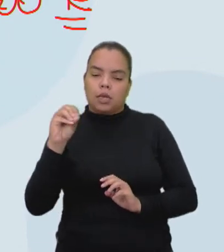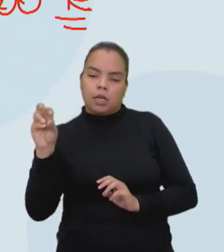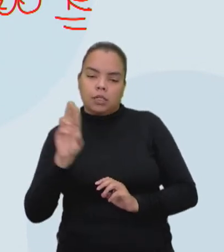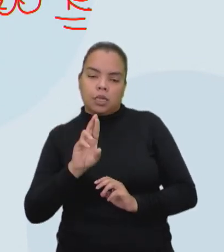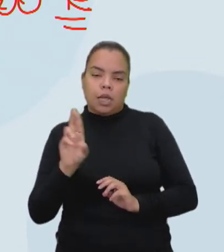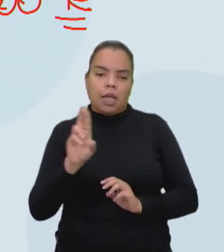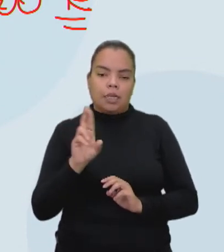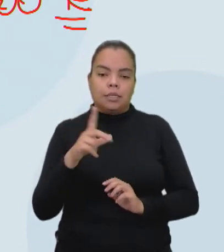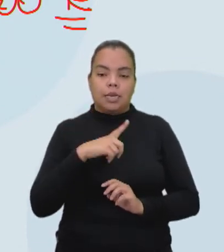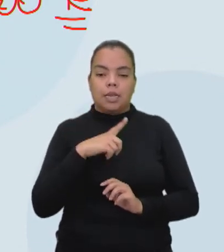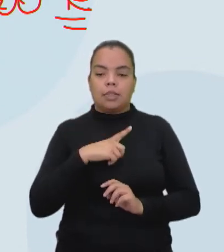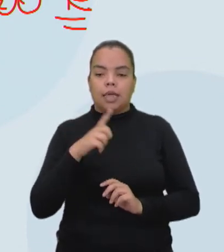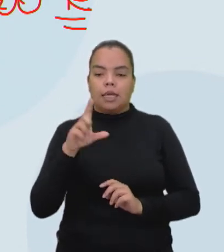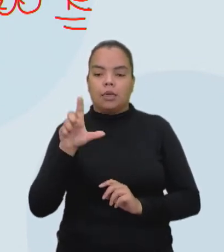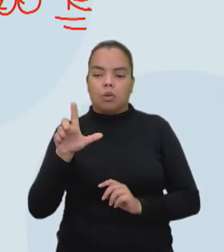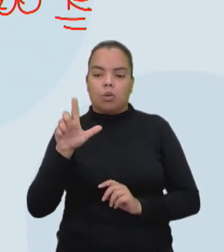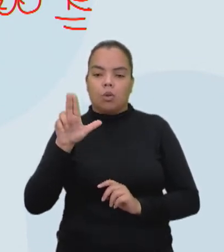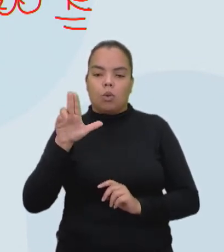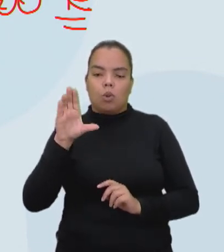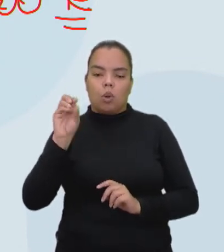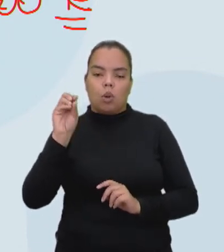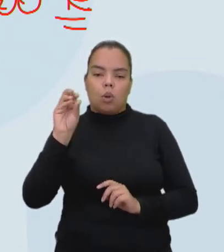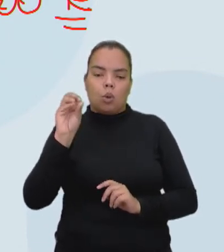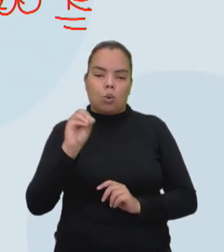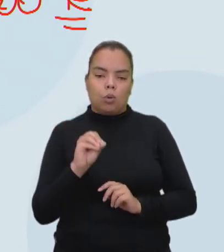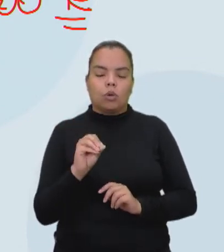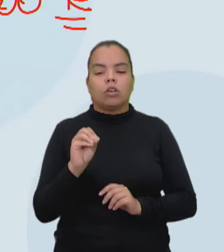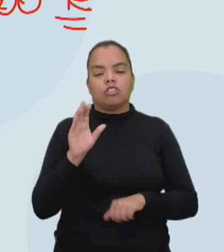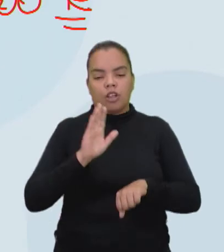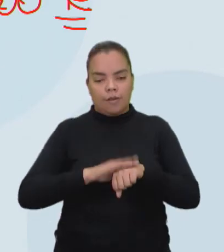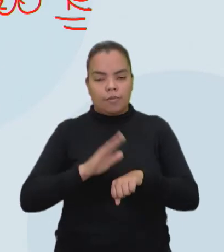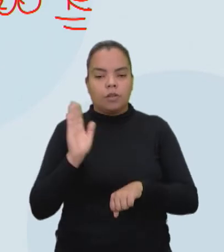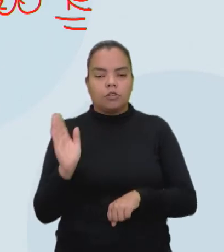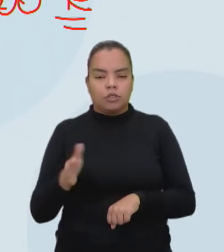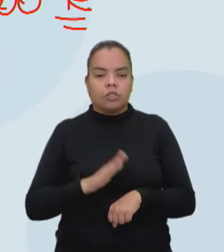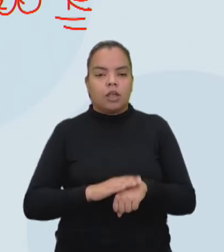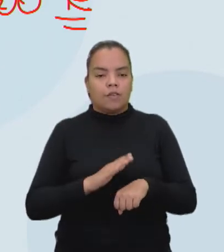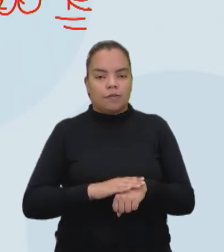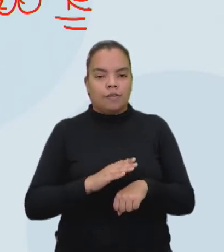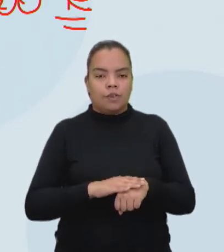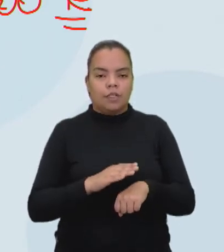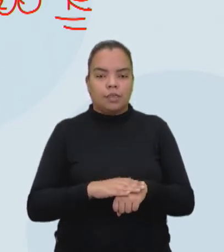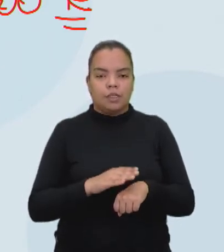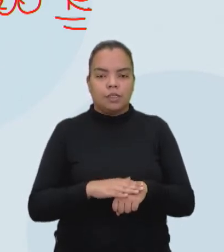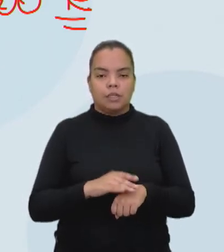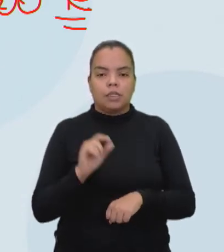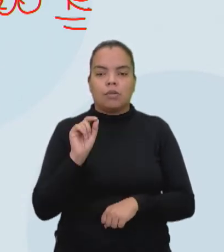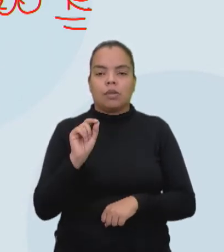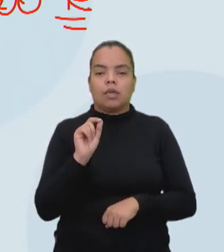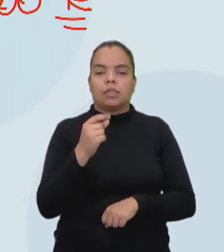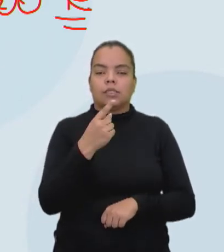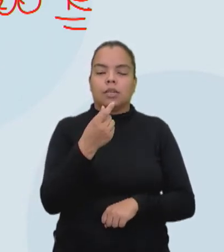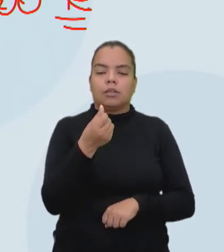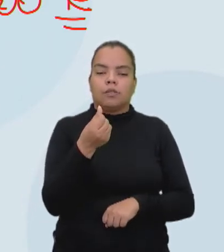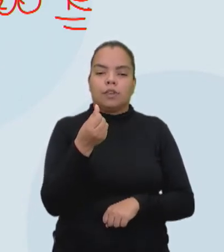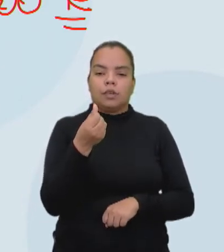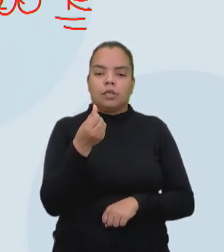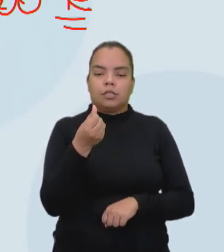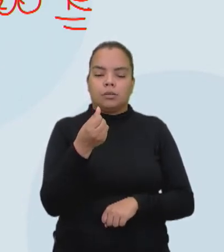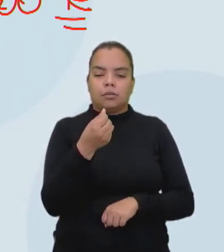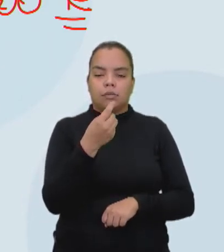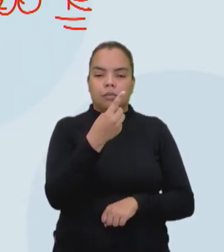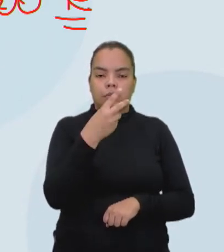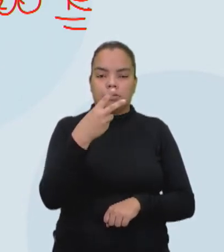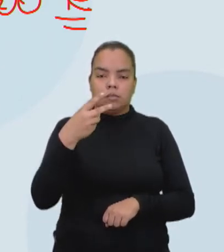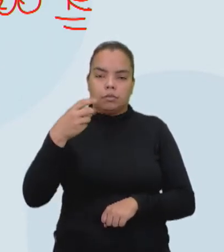E a gente vai ter aí esse lucro que eu já fiz essas contas pra não precisar errar aqui. 126 mil, eu faço uma colinha.